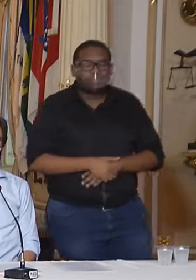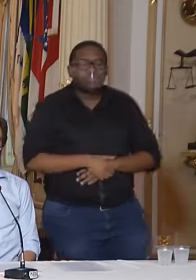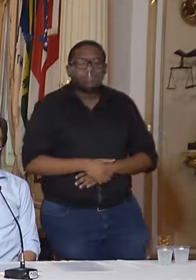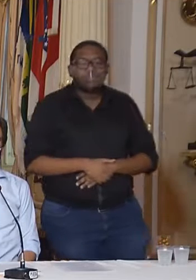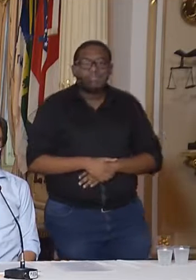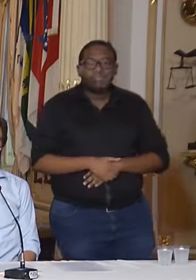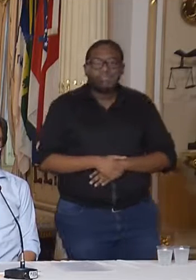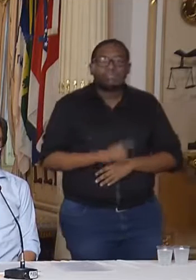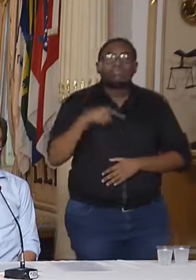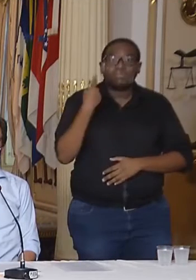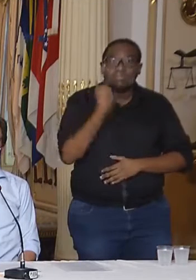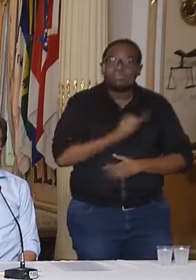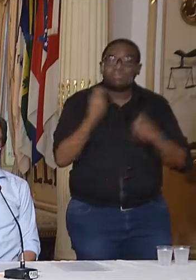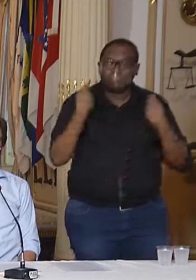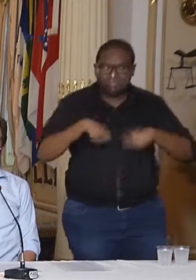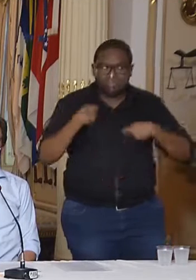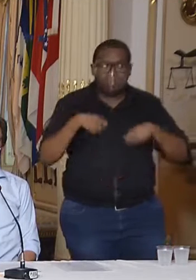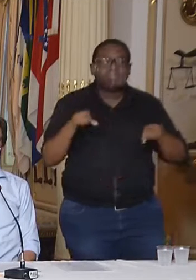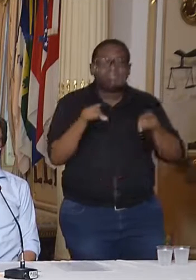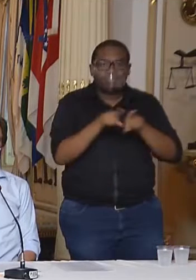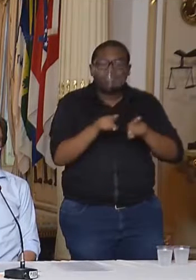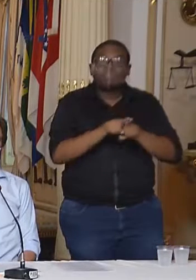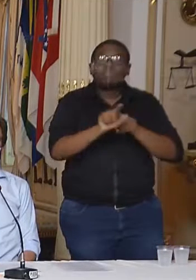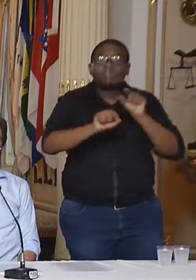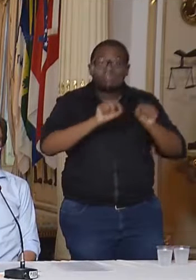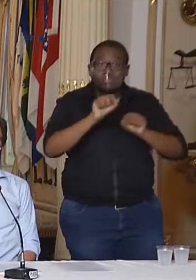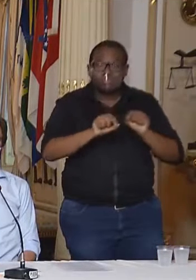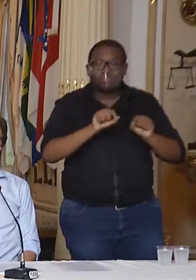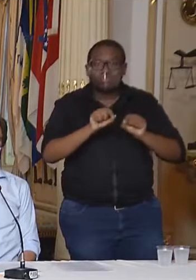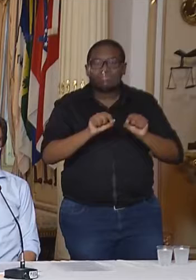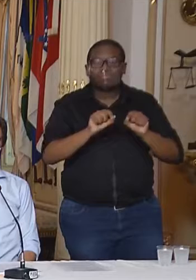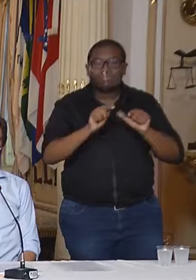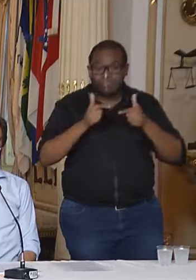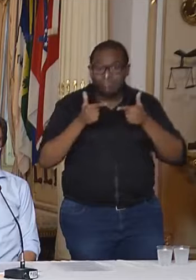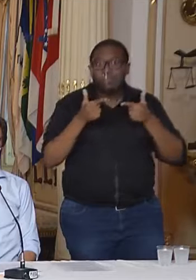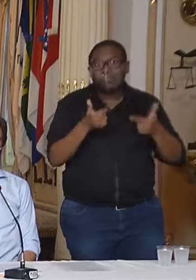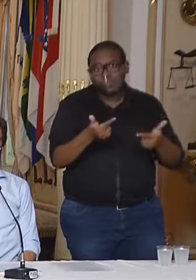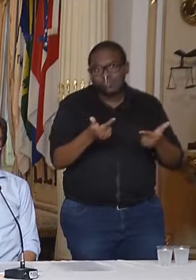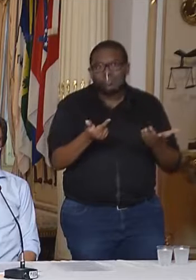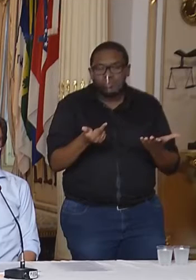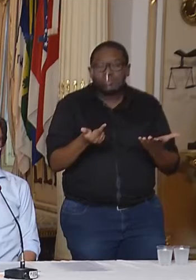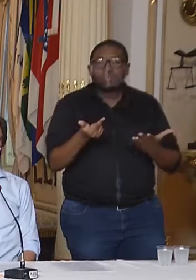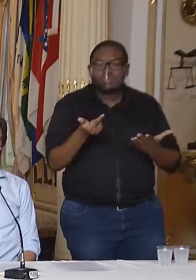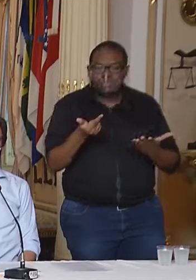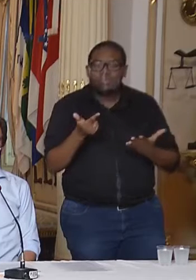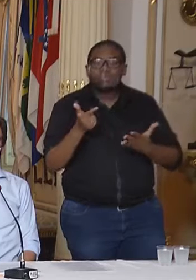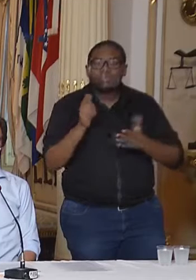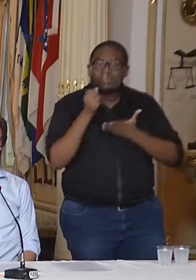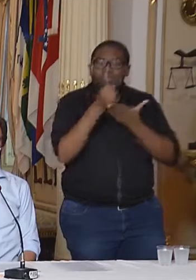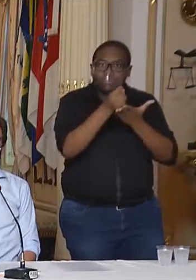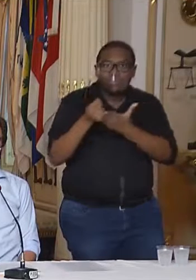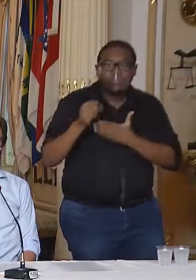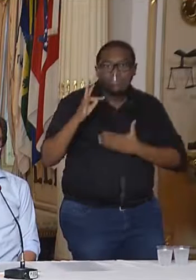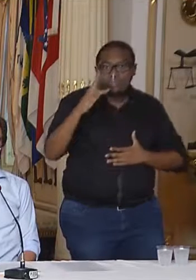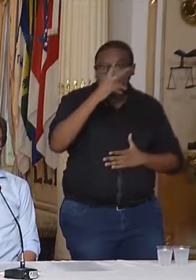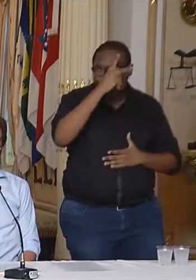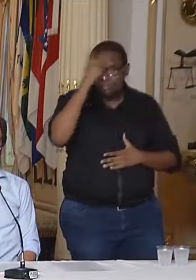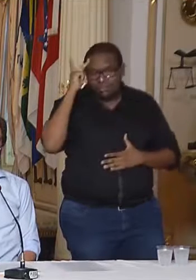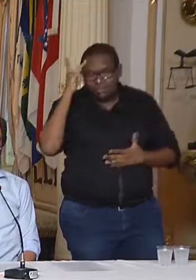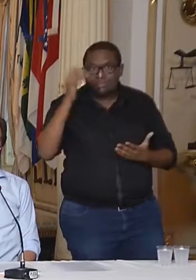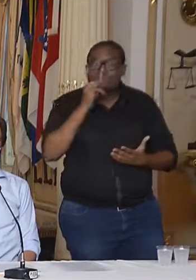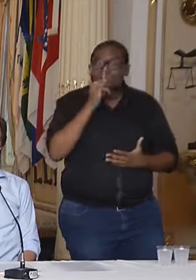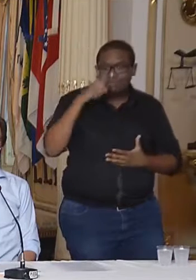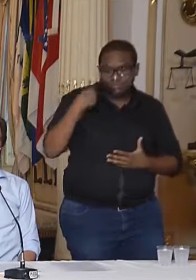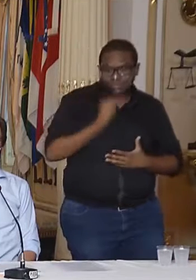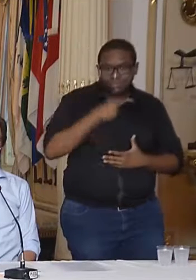nós precisamos também da luta para a manutenção desses avanços, da ajuda de todos. Não é hora de